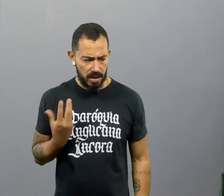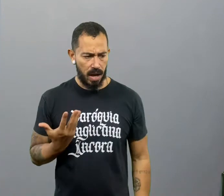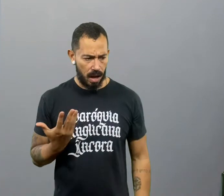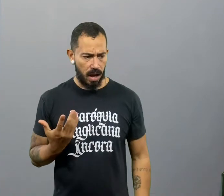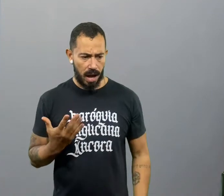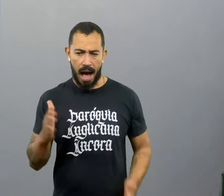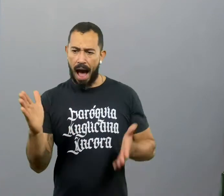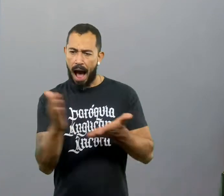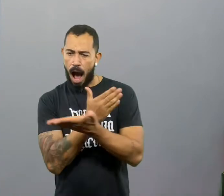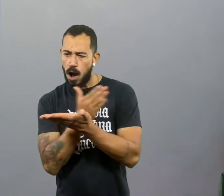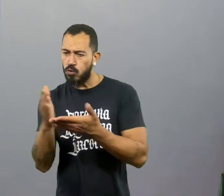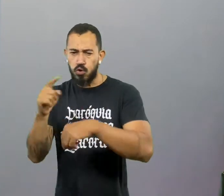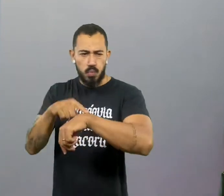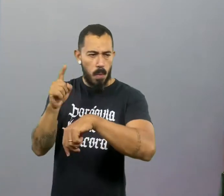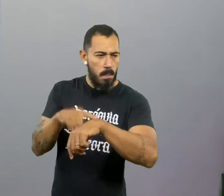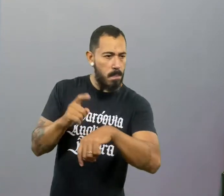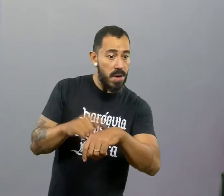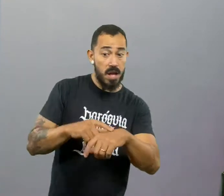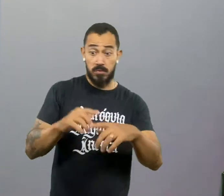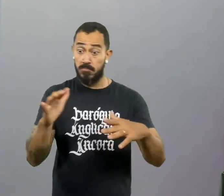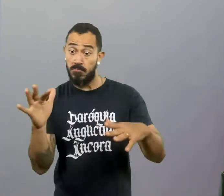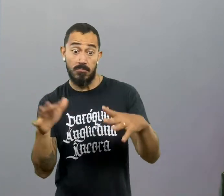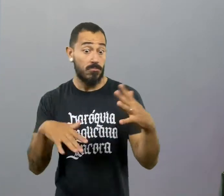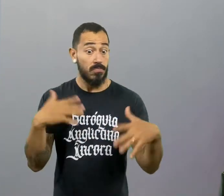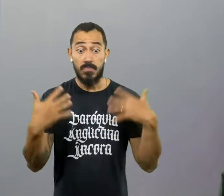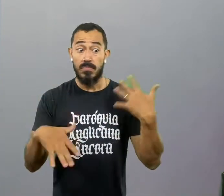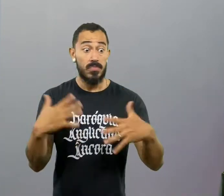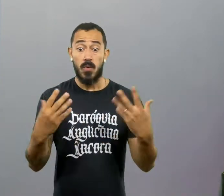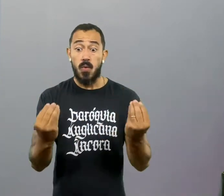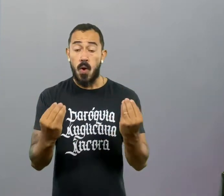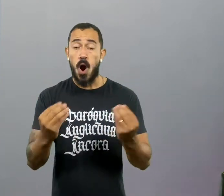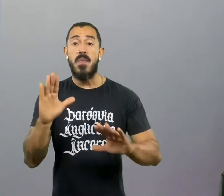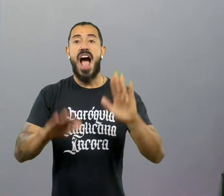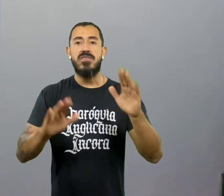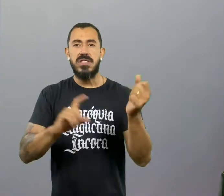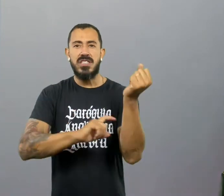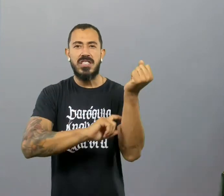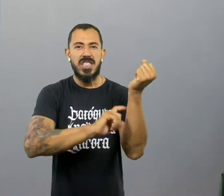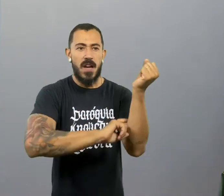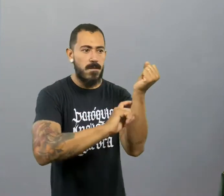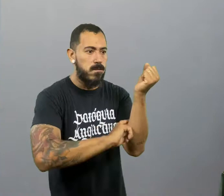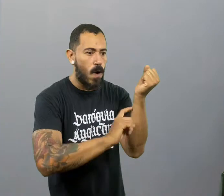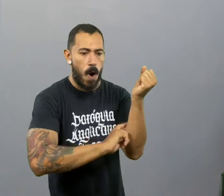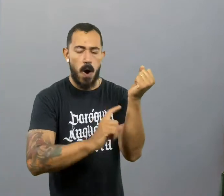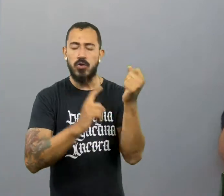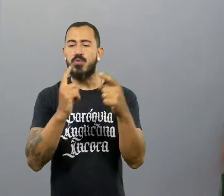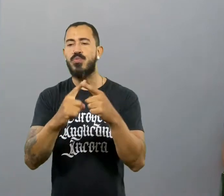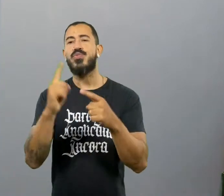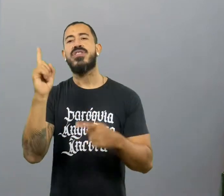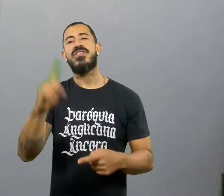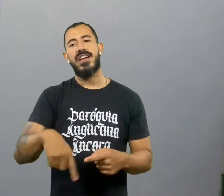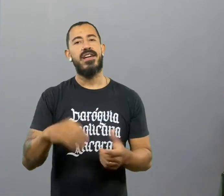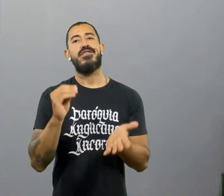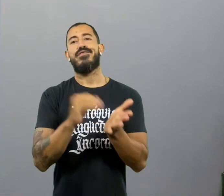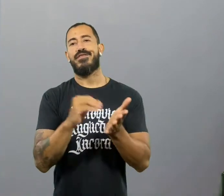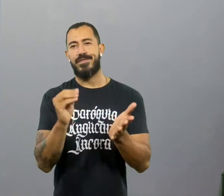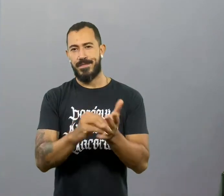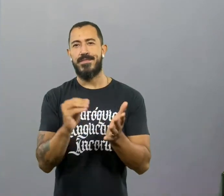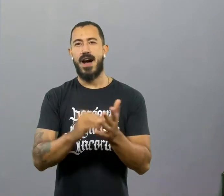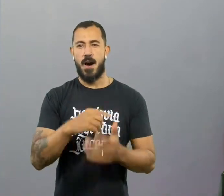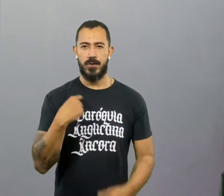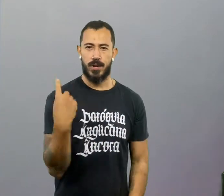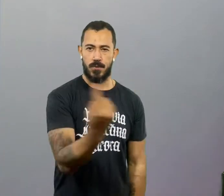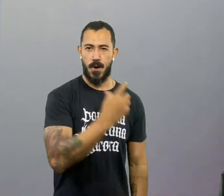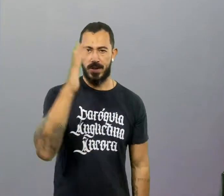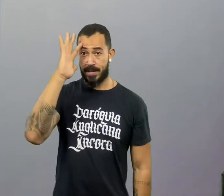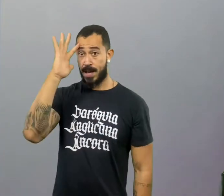certa maneira, em situações de pressão. Por que você se rita com facilidade. Por que você tem preguiça de certo tipo de conversa. Que